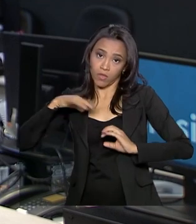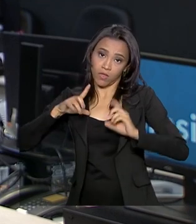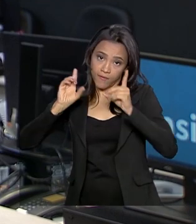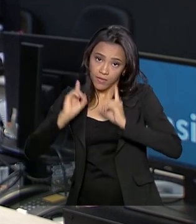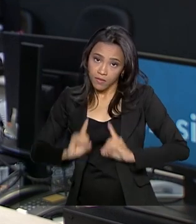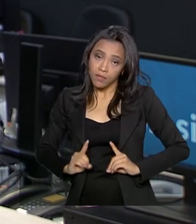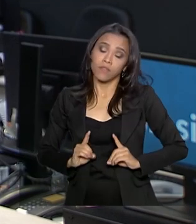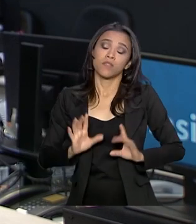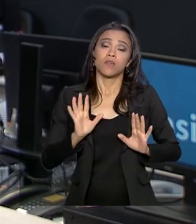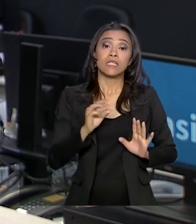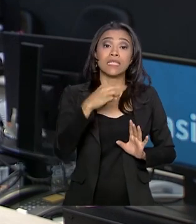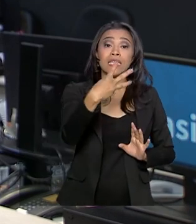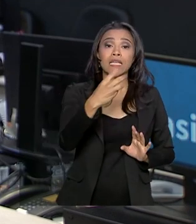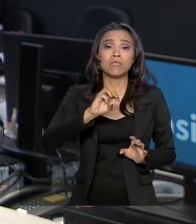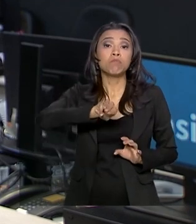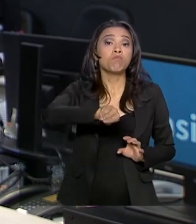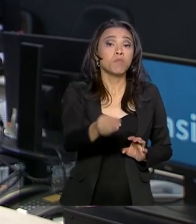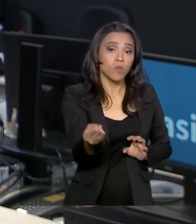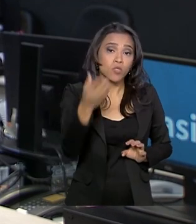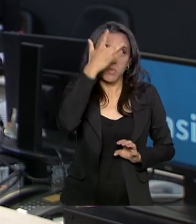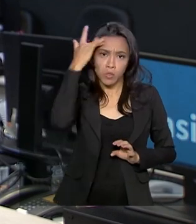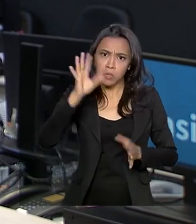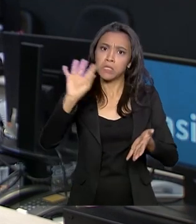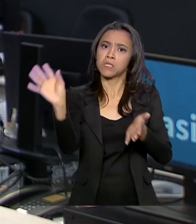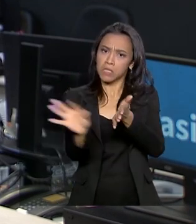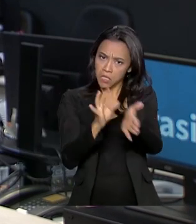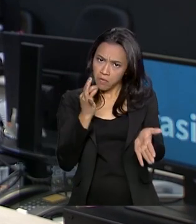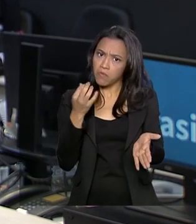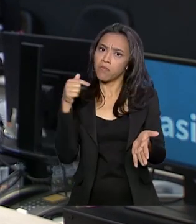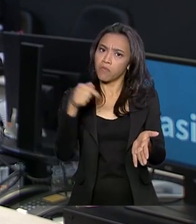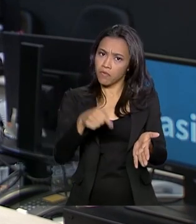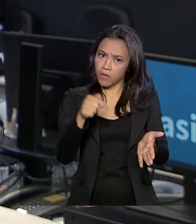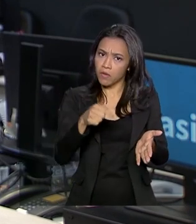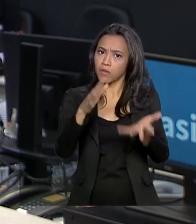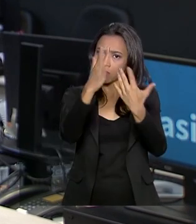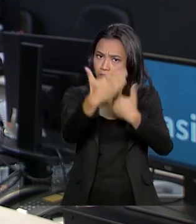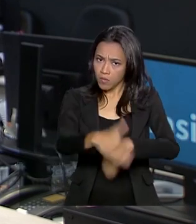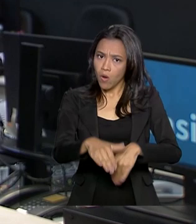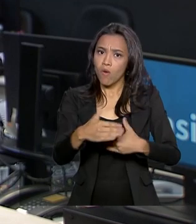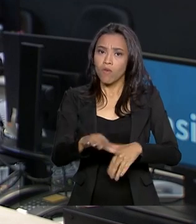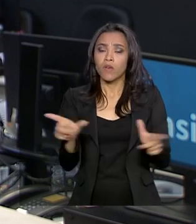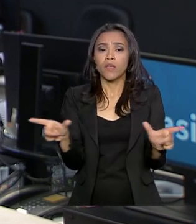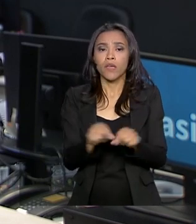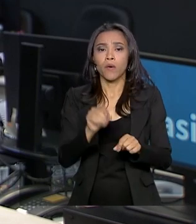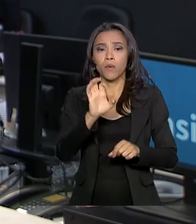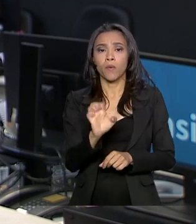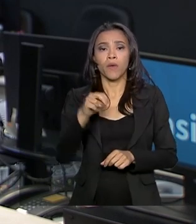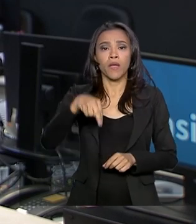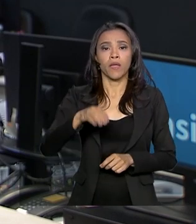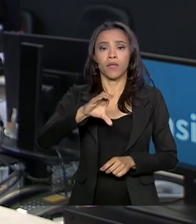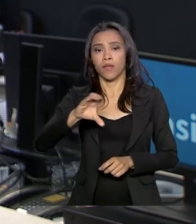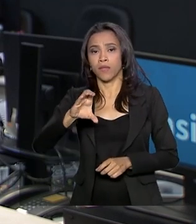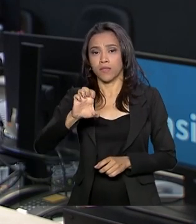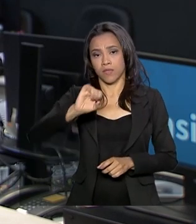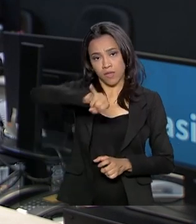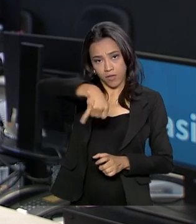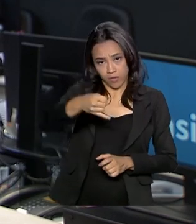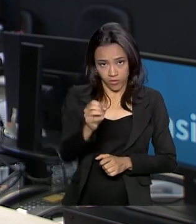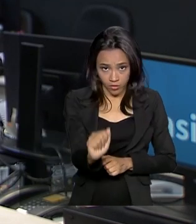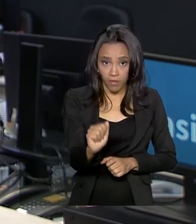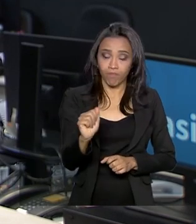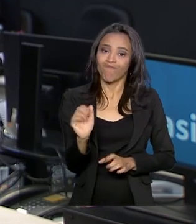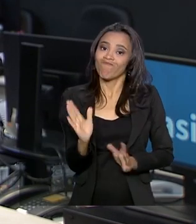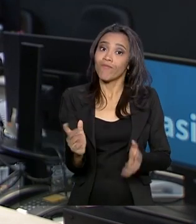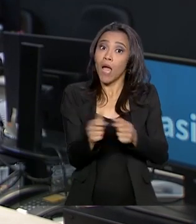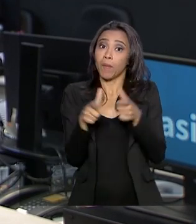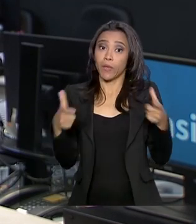de pessoas se inscreveram para o Enseja, o Exame Nacional para Certificação de Competências de Jovens e Adultos. A grande